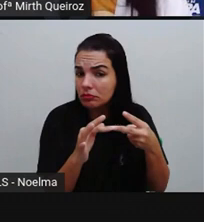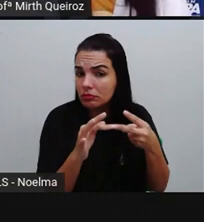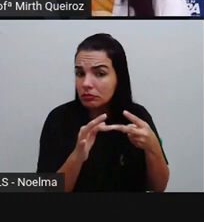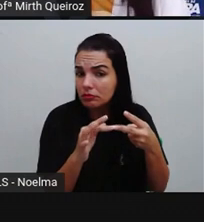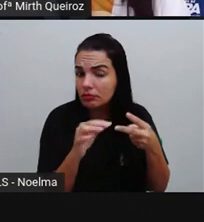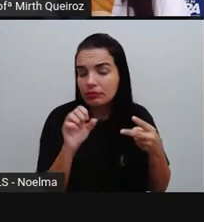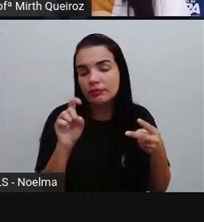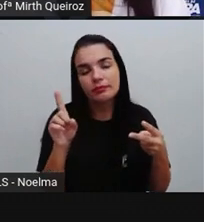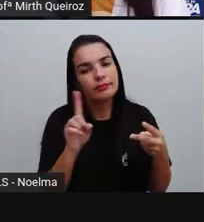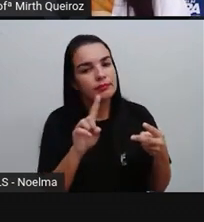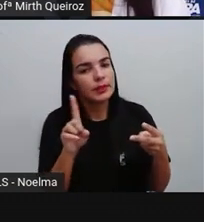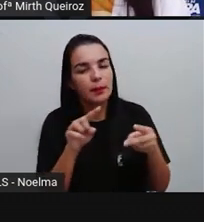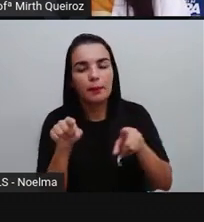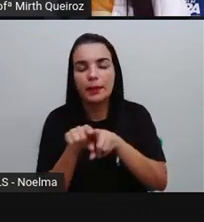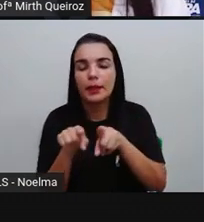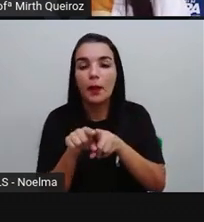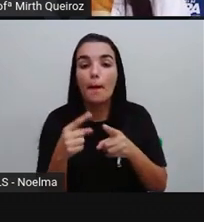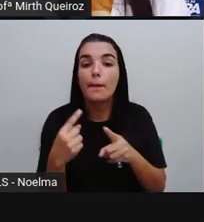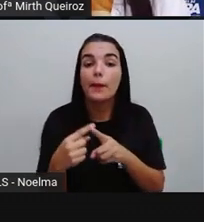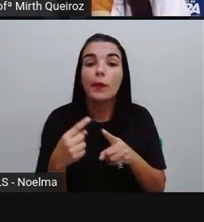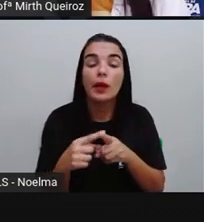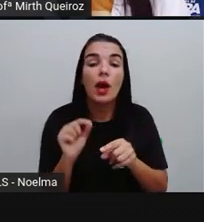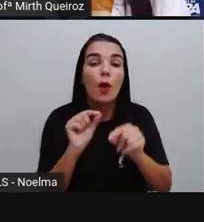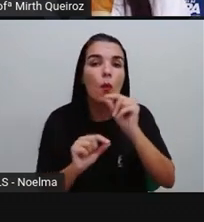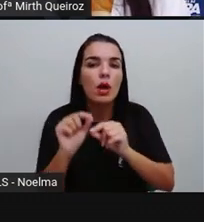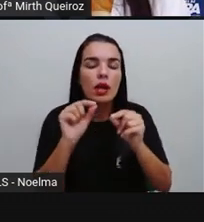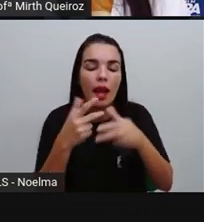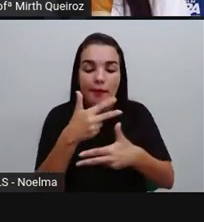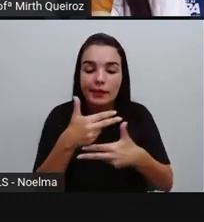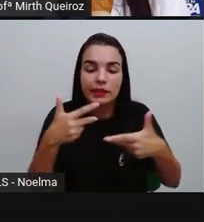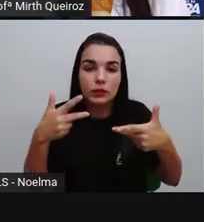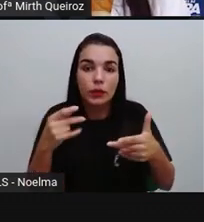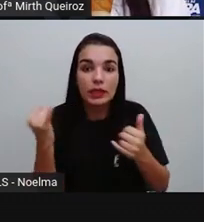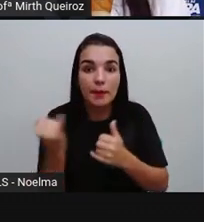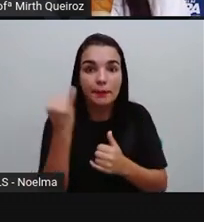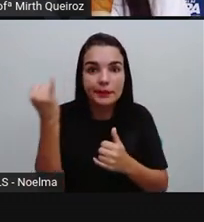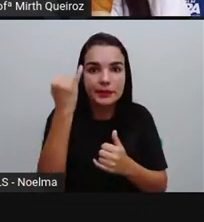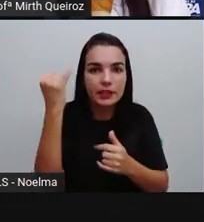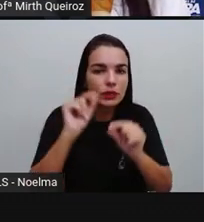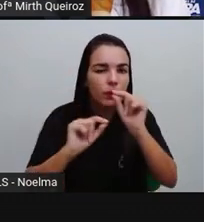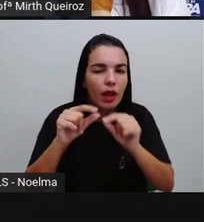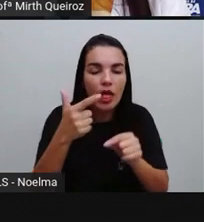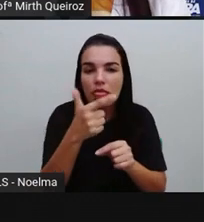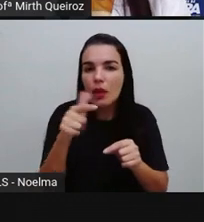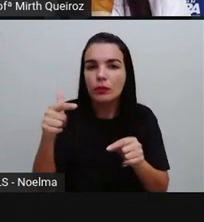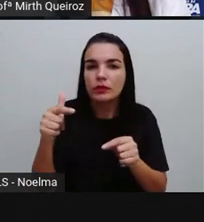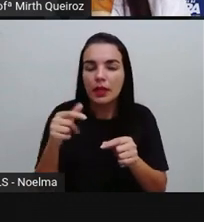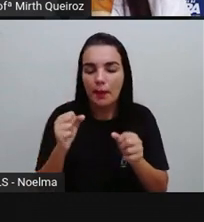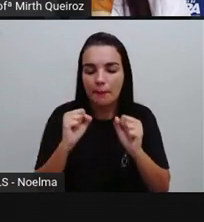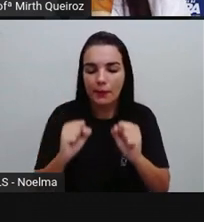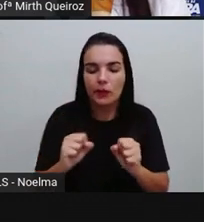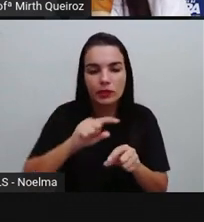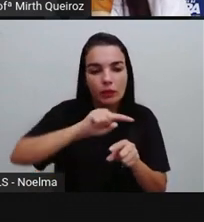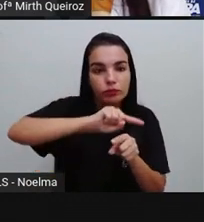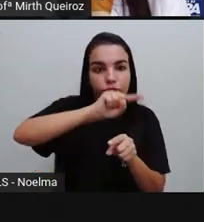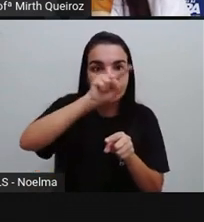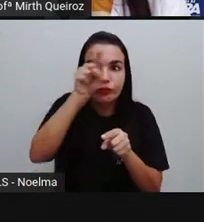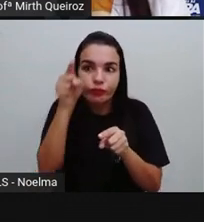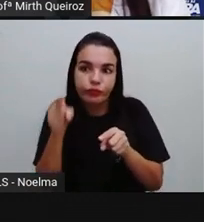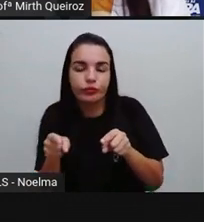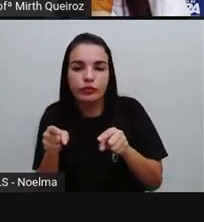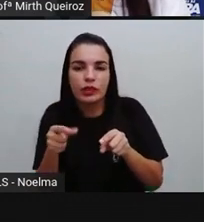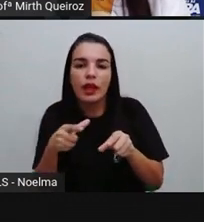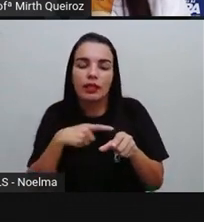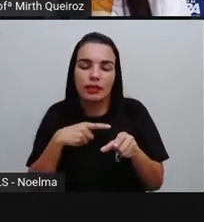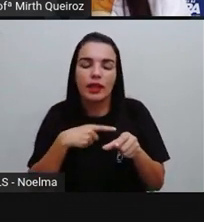Também não é um polígono, porque uma das propriedades do polígono é que não pode haver curva. E aqui a gente consegue ver